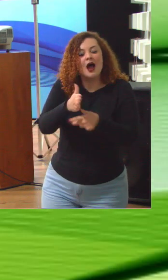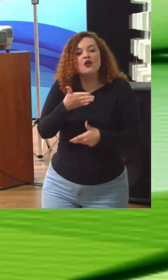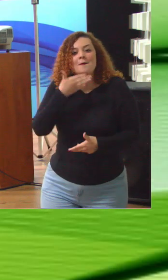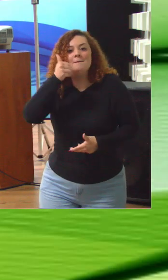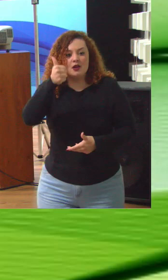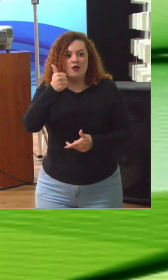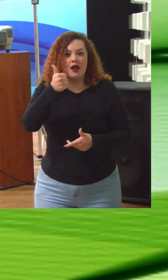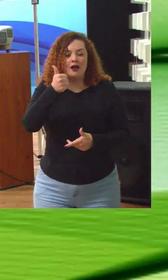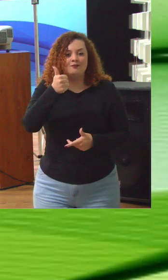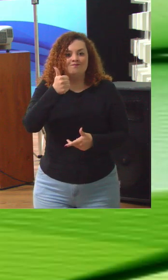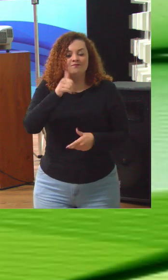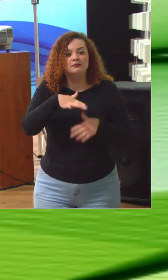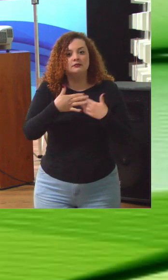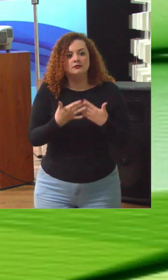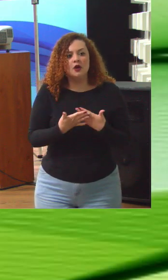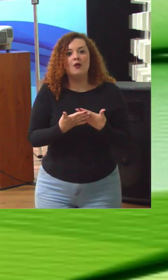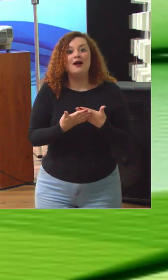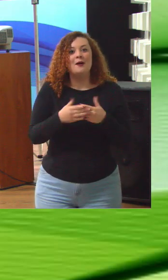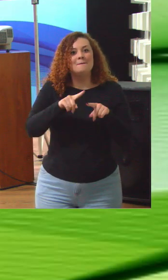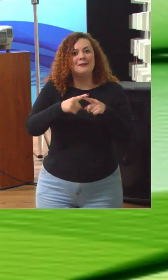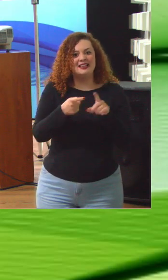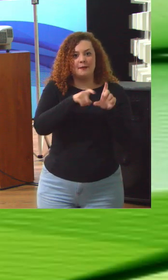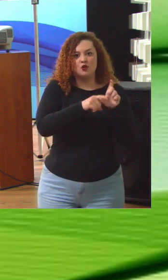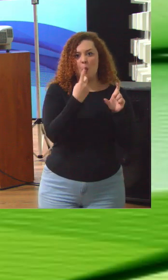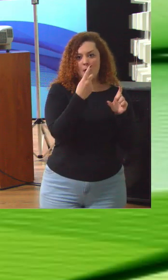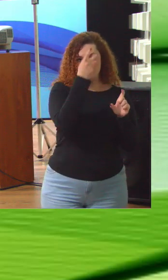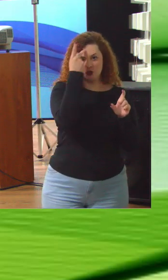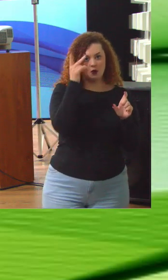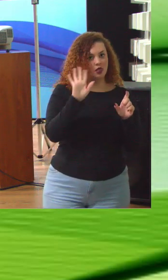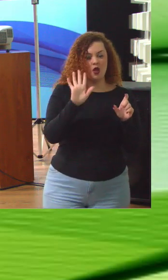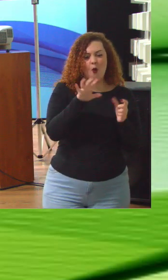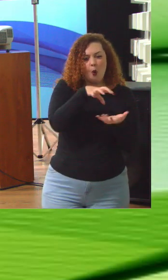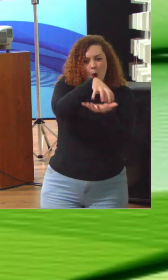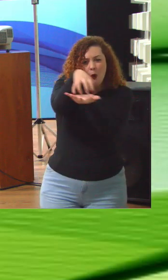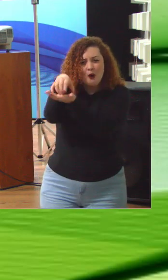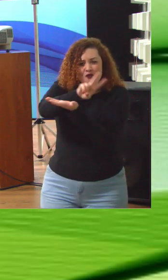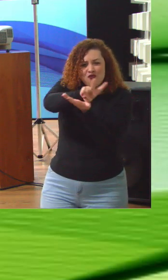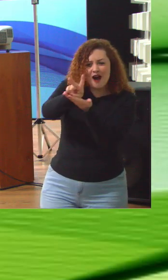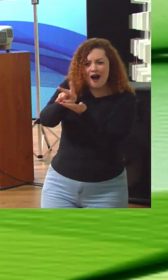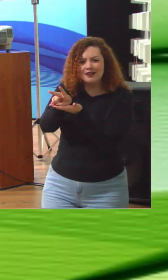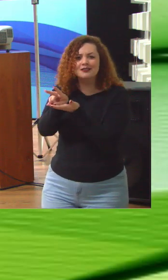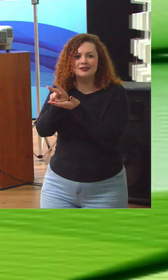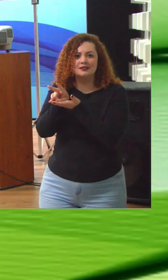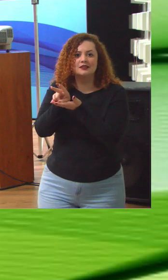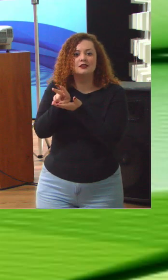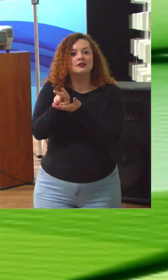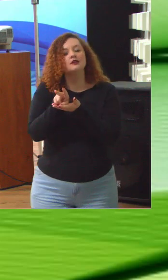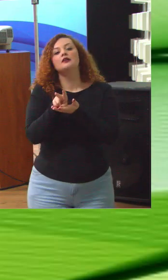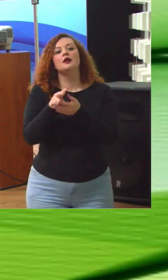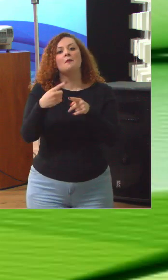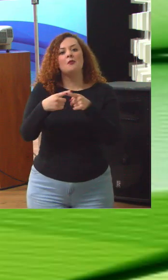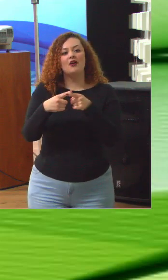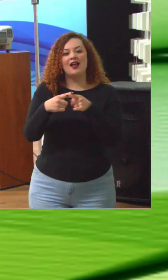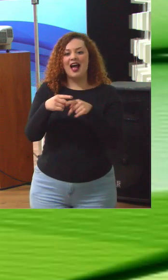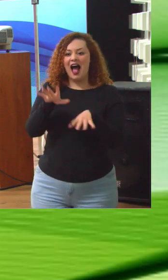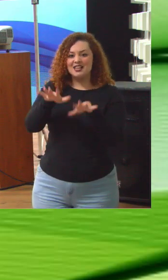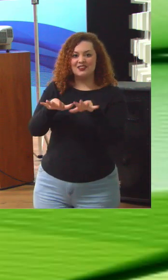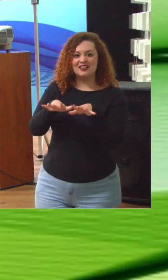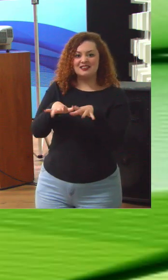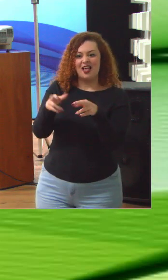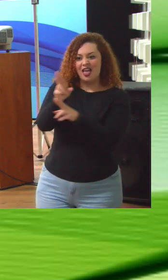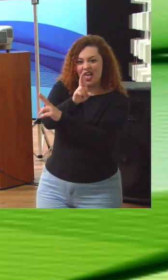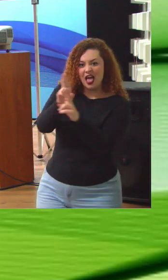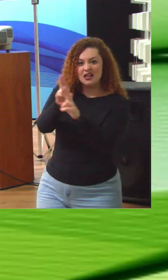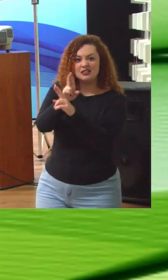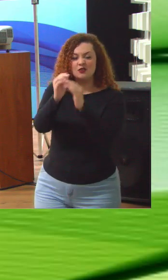da interação de muitas pessoas, muitas organizações, muitas vezes que não guardam entre si relações hierárquicas